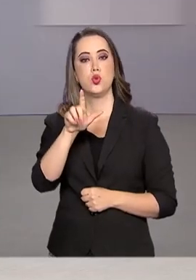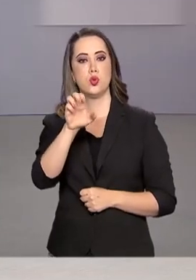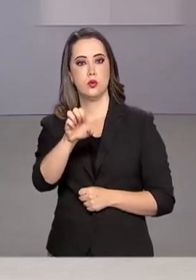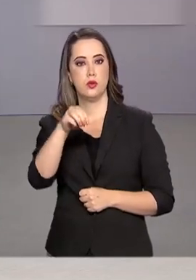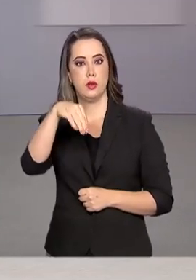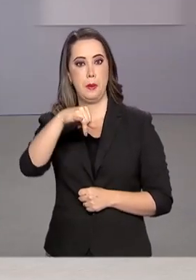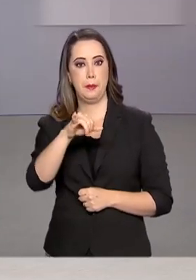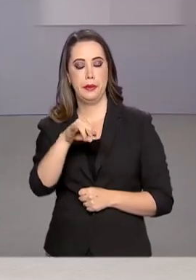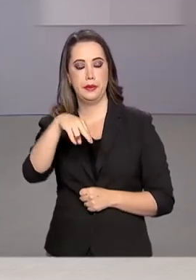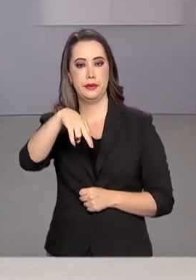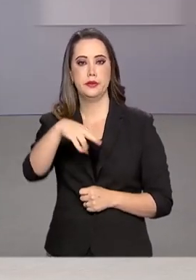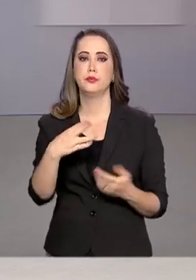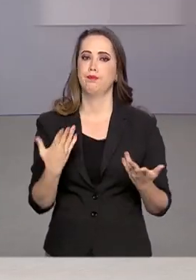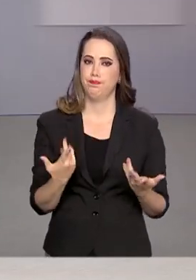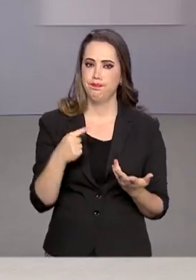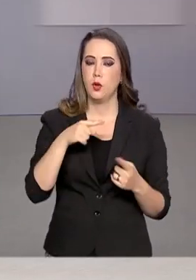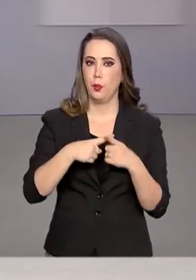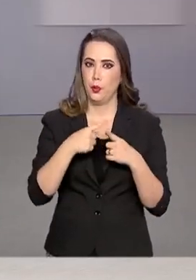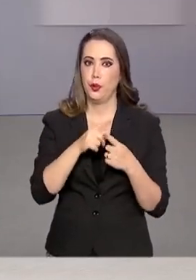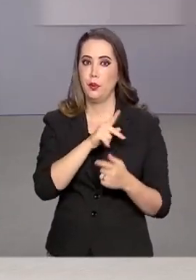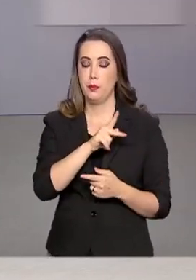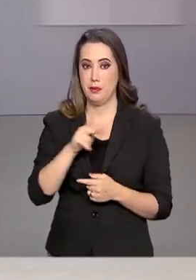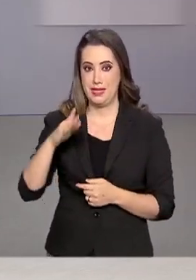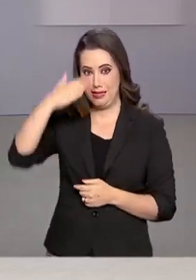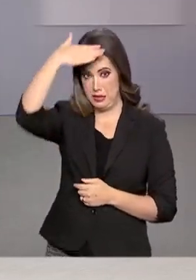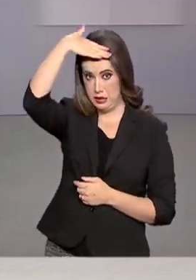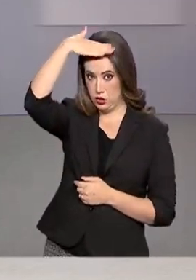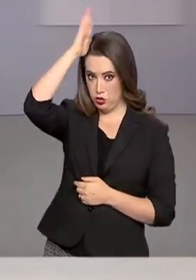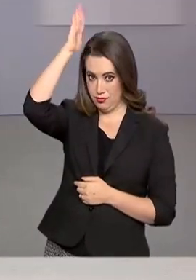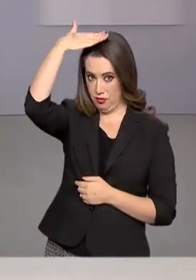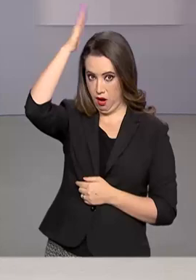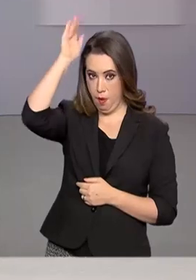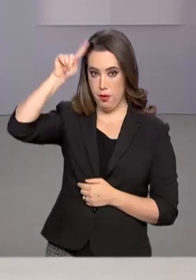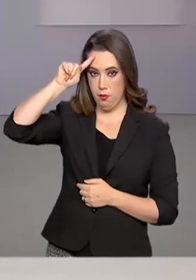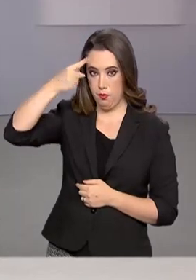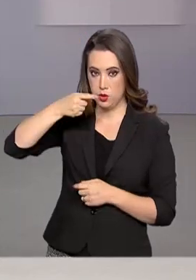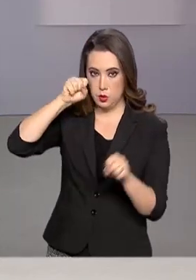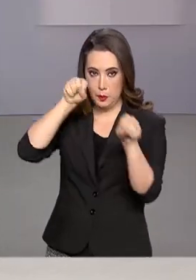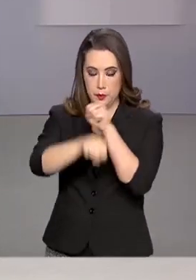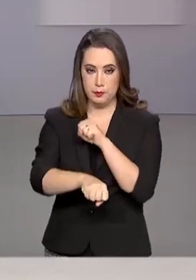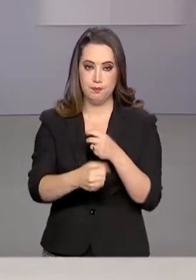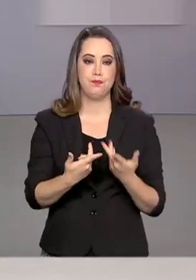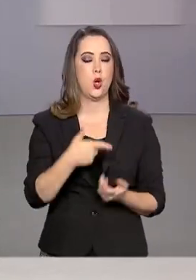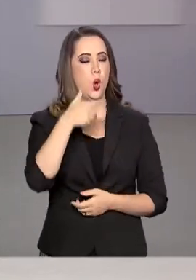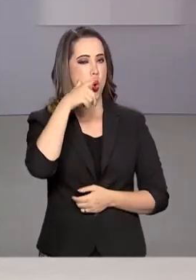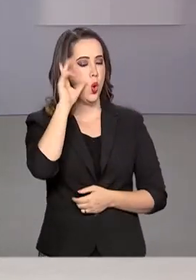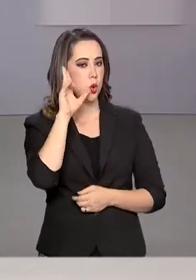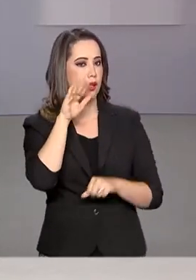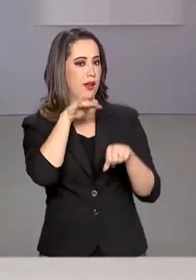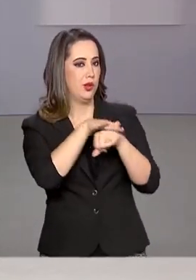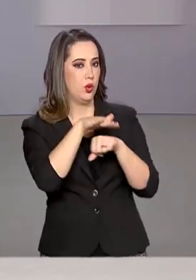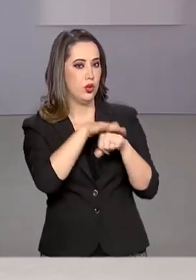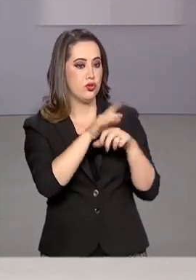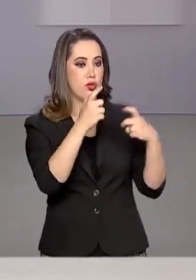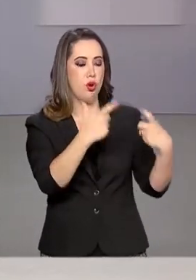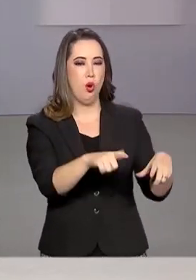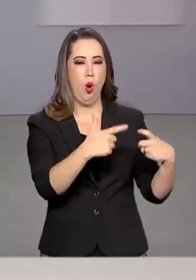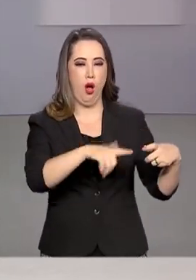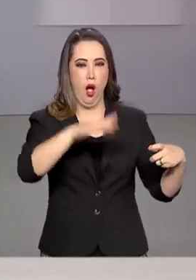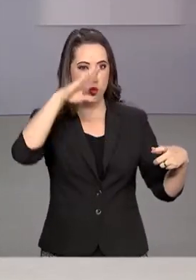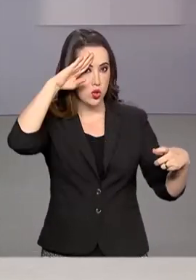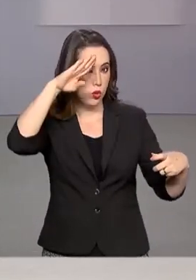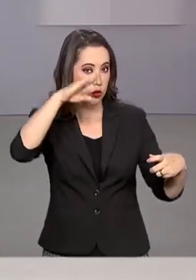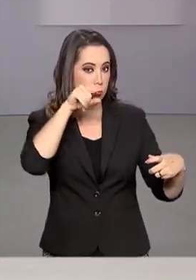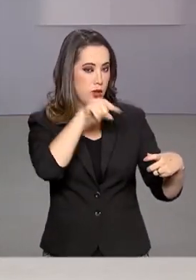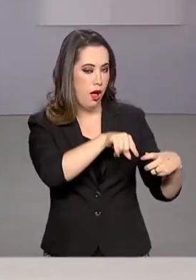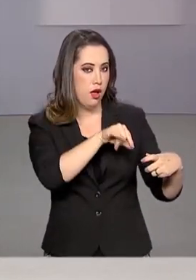Donald Trump. Ontem à noite, bases americanas no Iraque foram bombardeadas. Em pronunciamento agora há pouco, Trump disse que vai impor